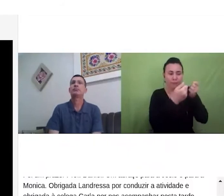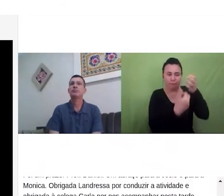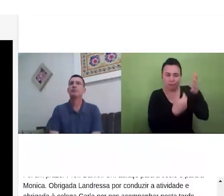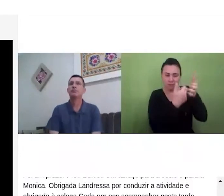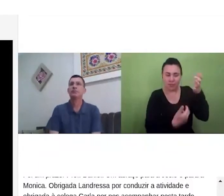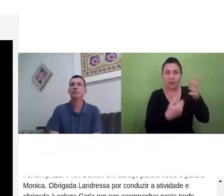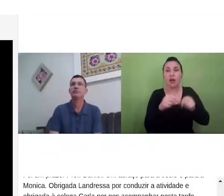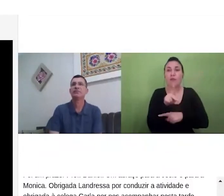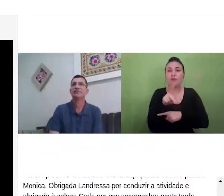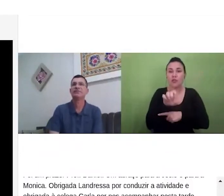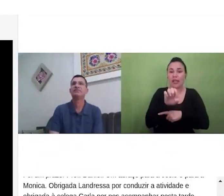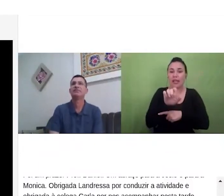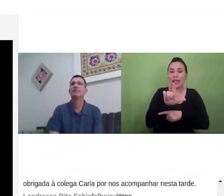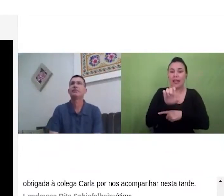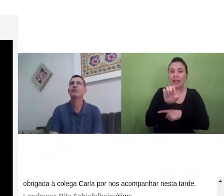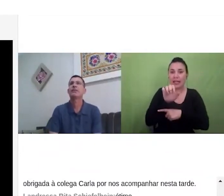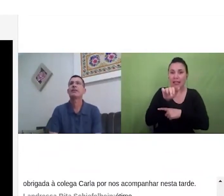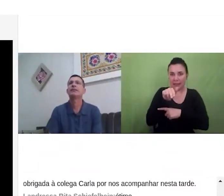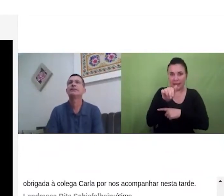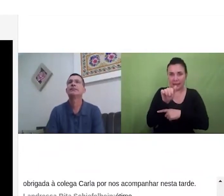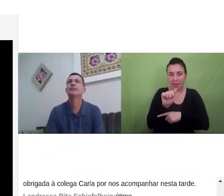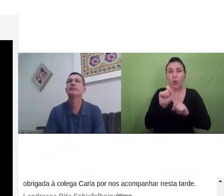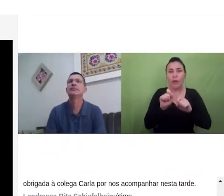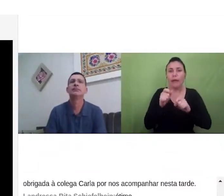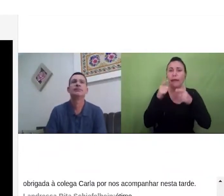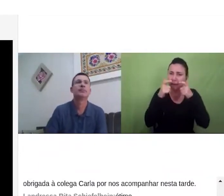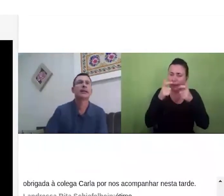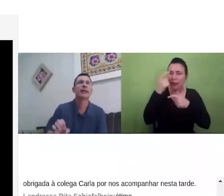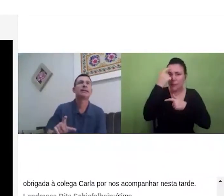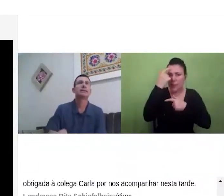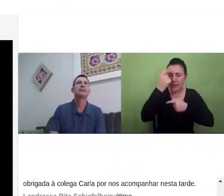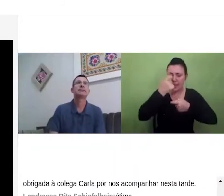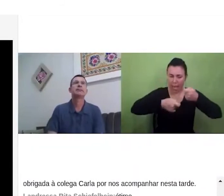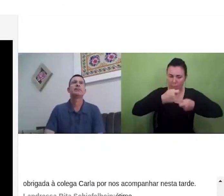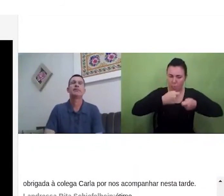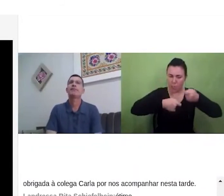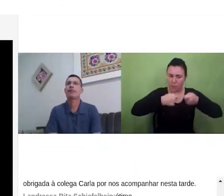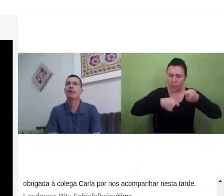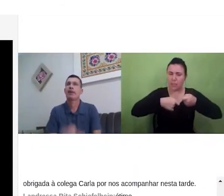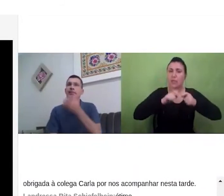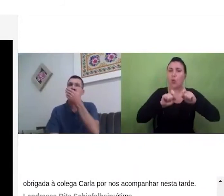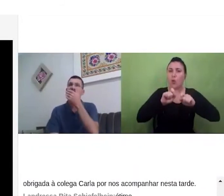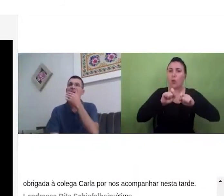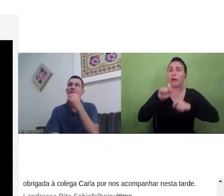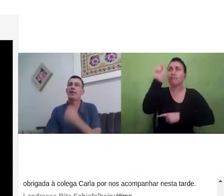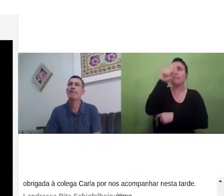Helena comentou interessante pensar essa administração do quadro e da fala ao mesmo tempo